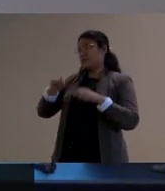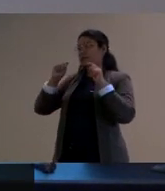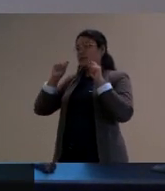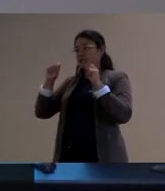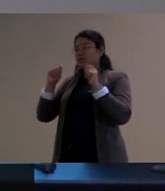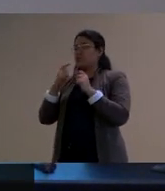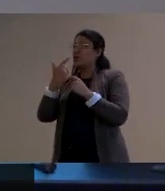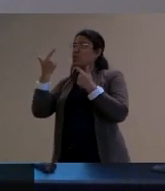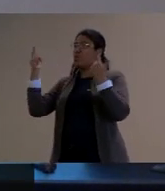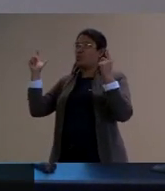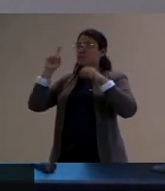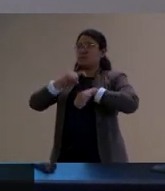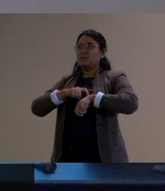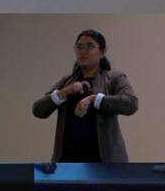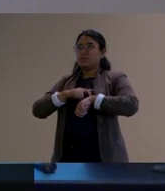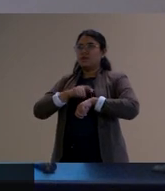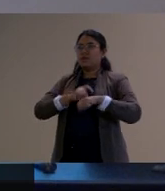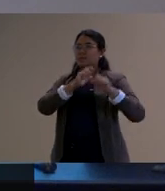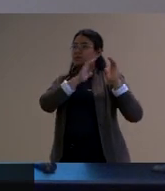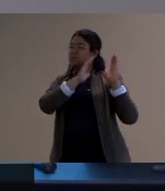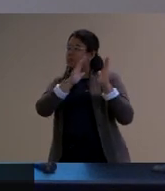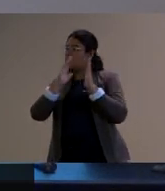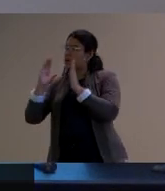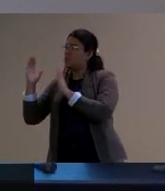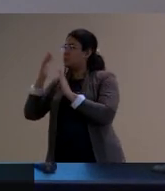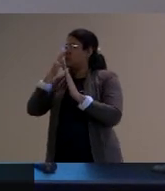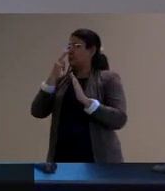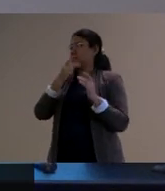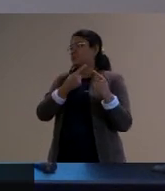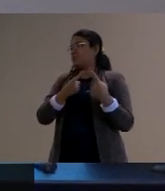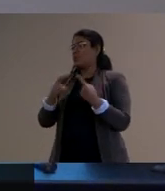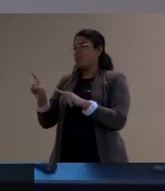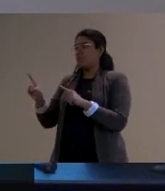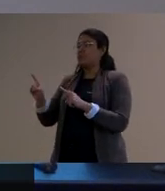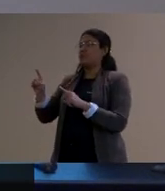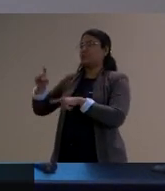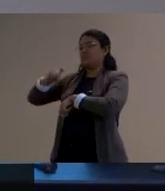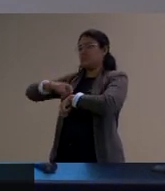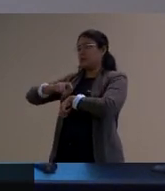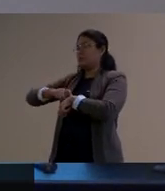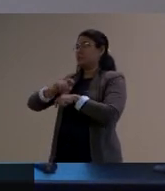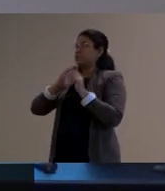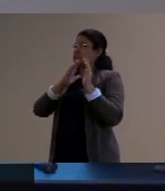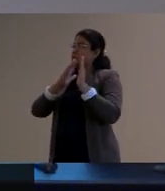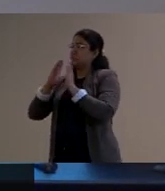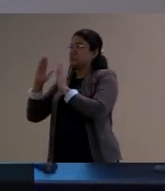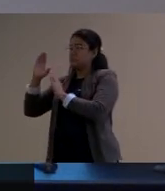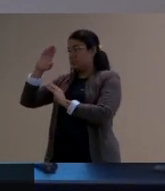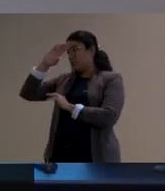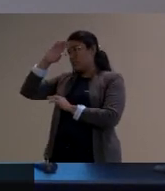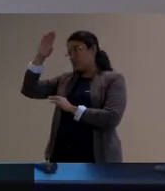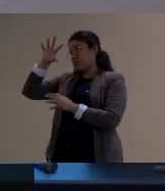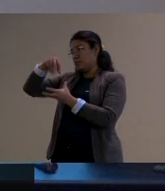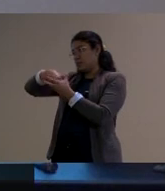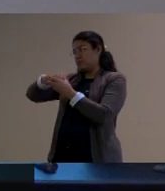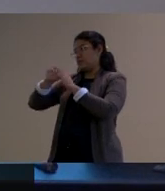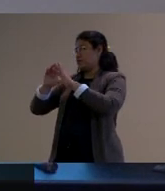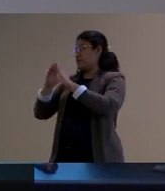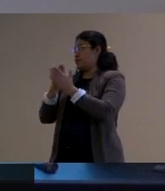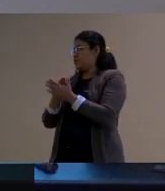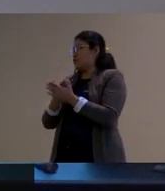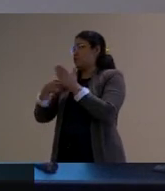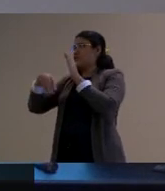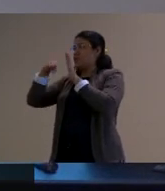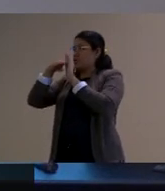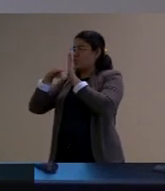temporalidade que vai se colocar um pouco na contramão do tempo que prevalece nos espaços educacionais esse tempo do